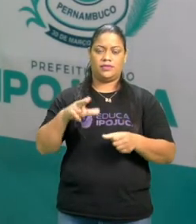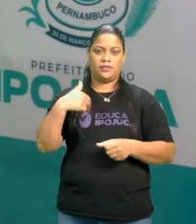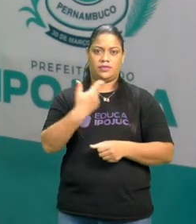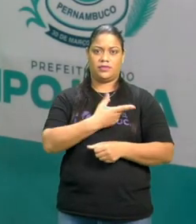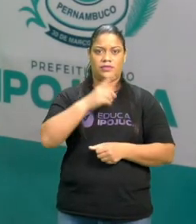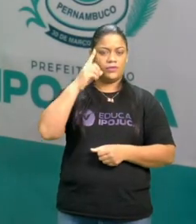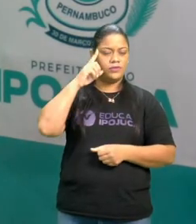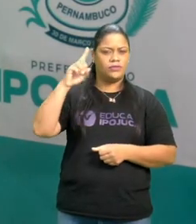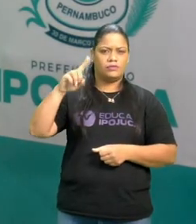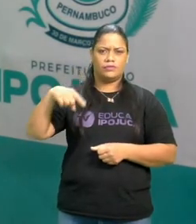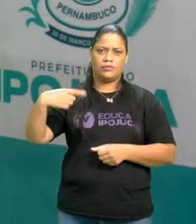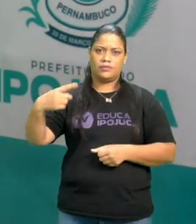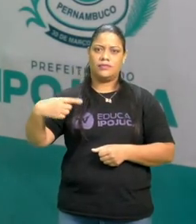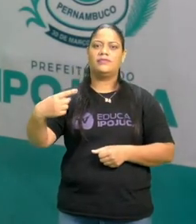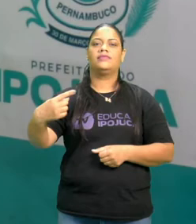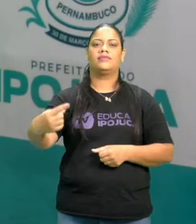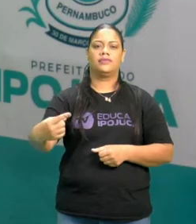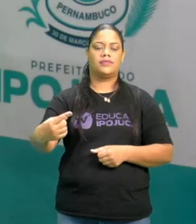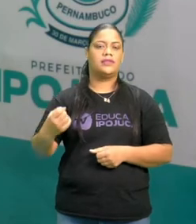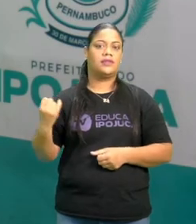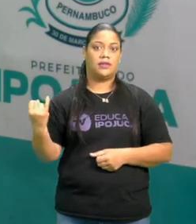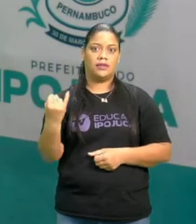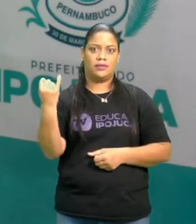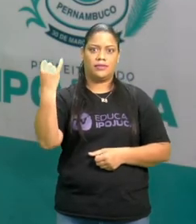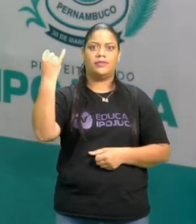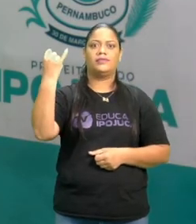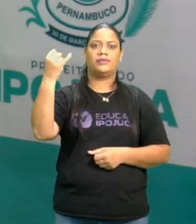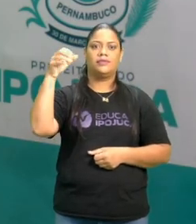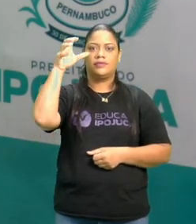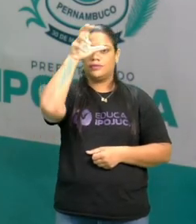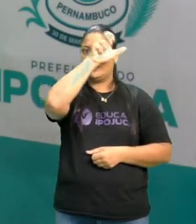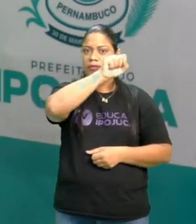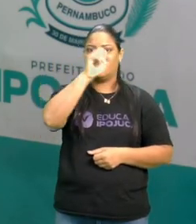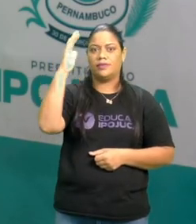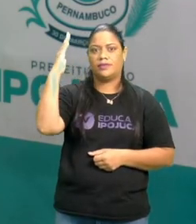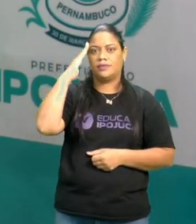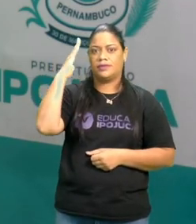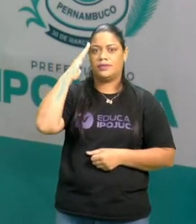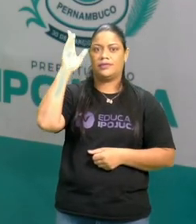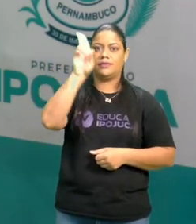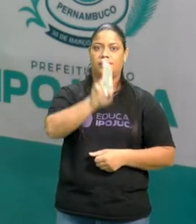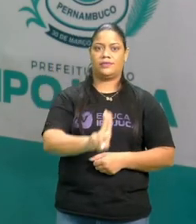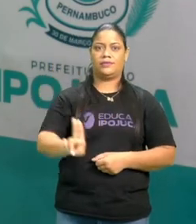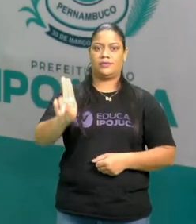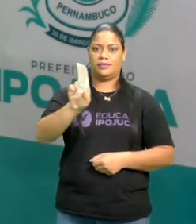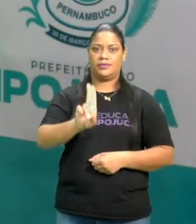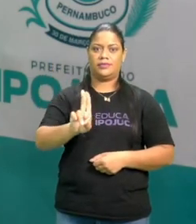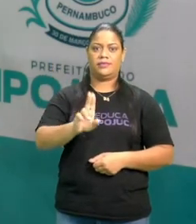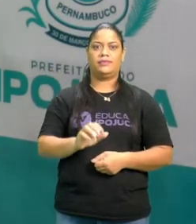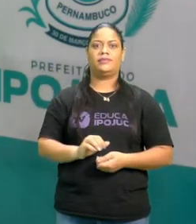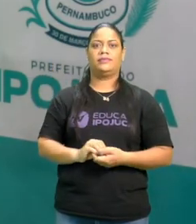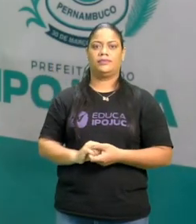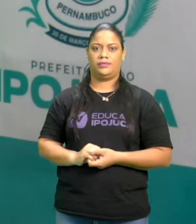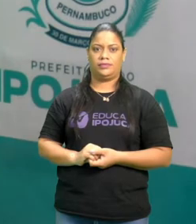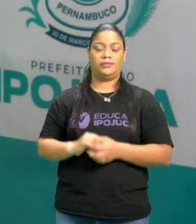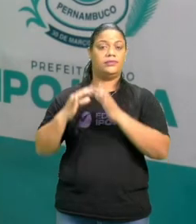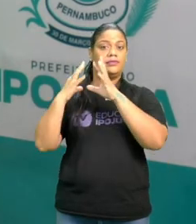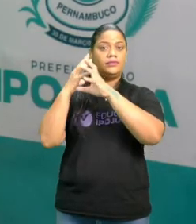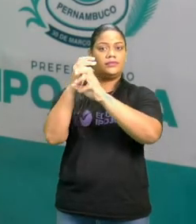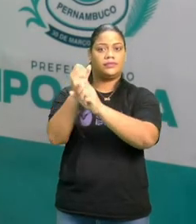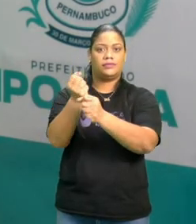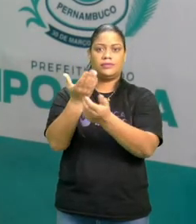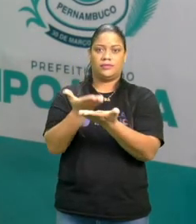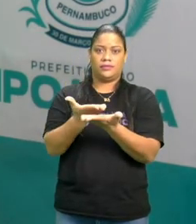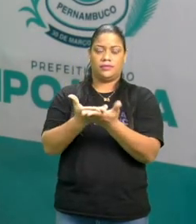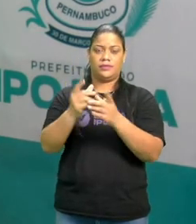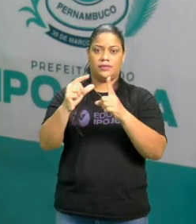a dia. É super necessário a gente compreender, entender e utilizar. Revisando a nossa aula,